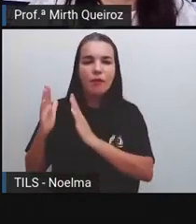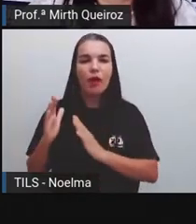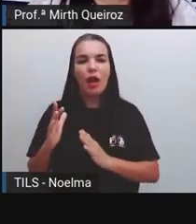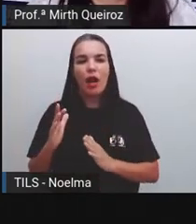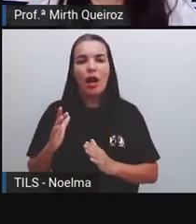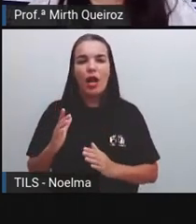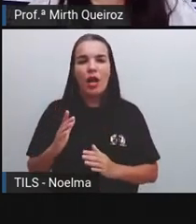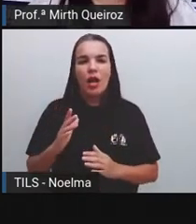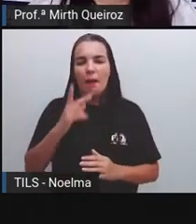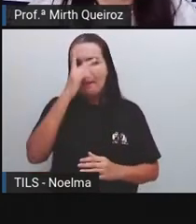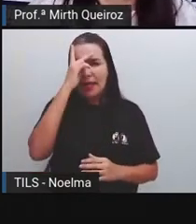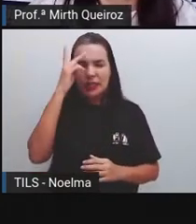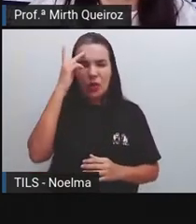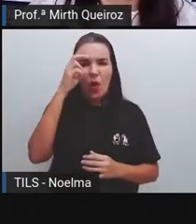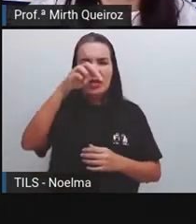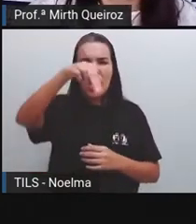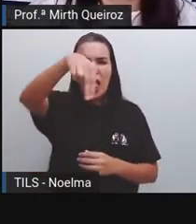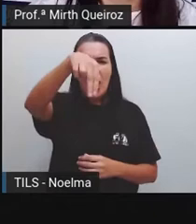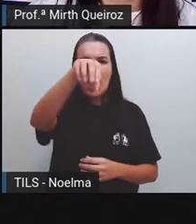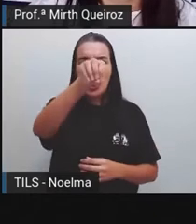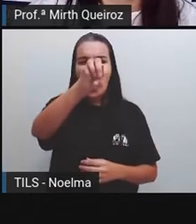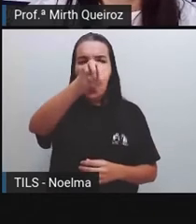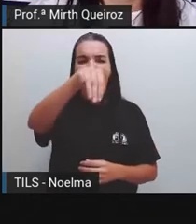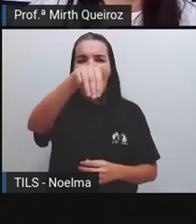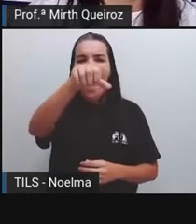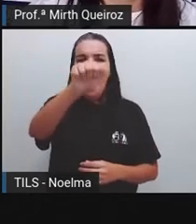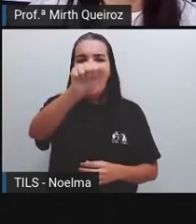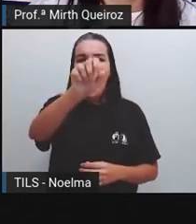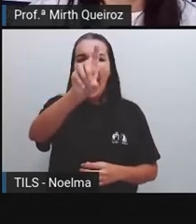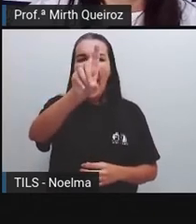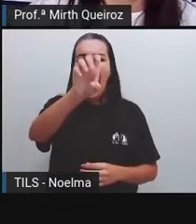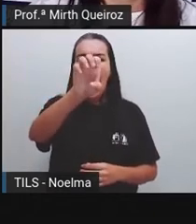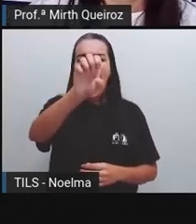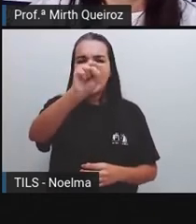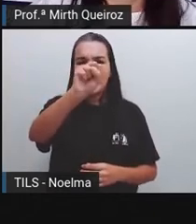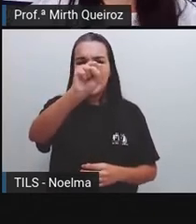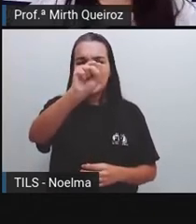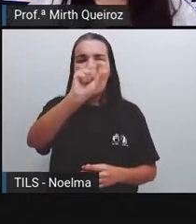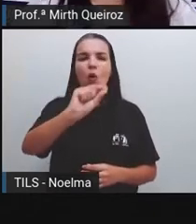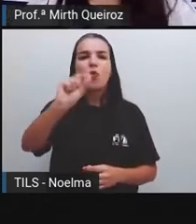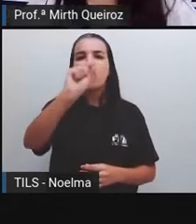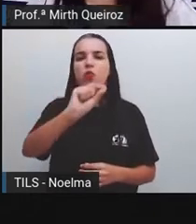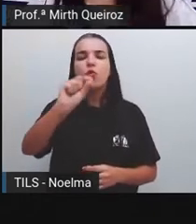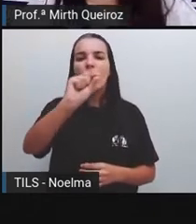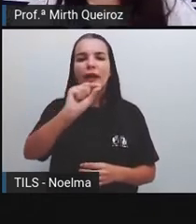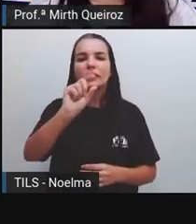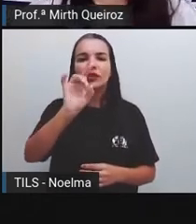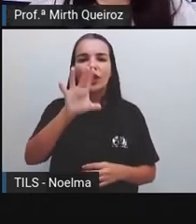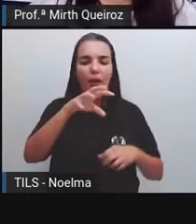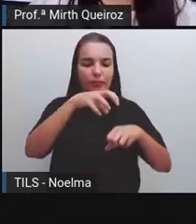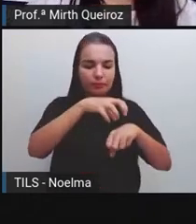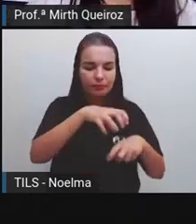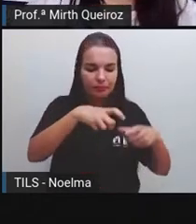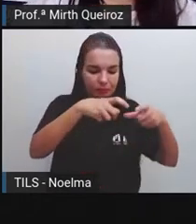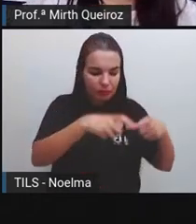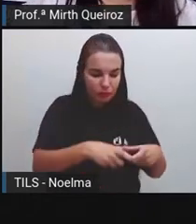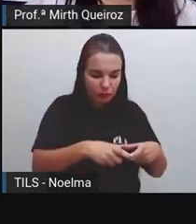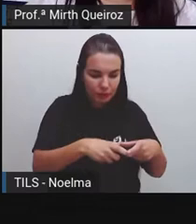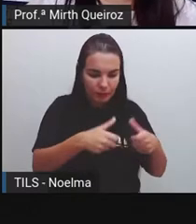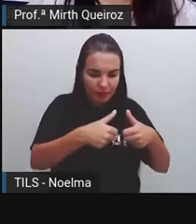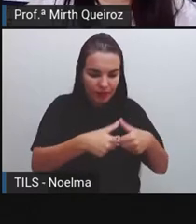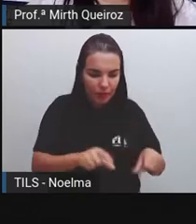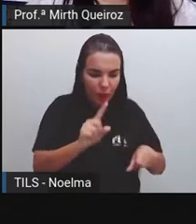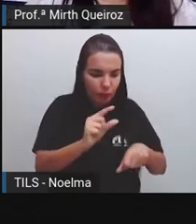anômandes, né? Esses homens ainda que tinham um cérebro ainda mais rudimentar, né? Onde não havia